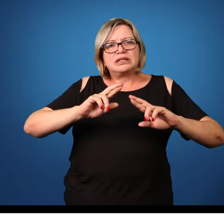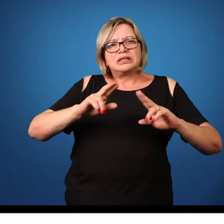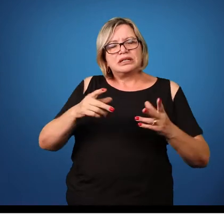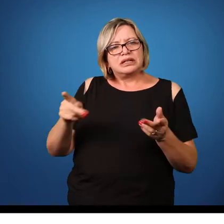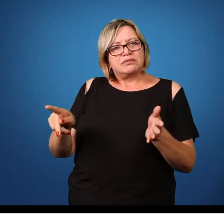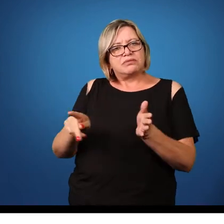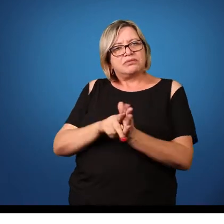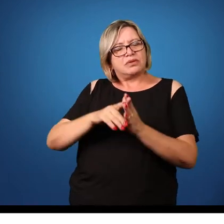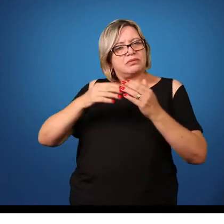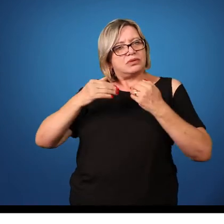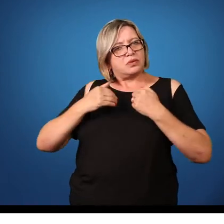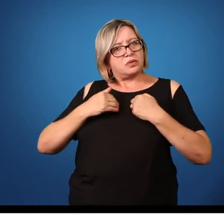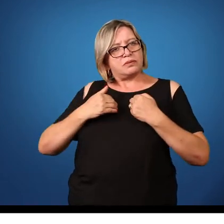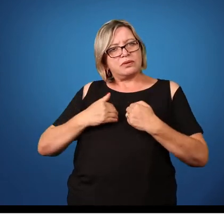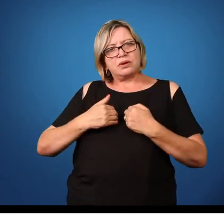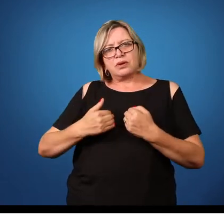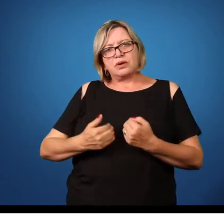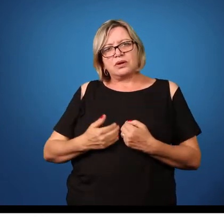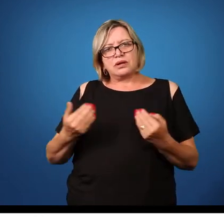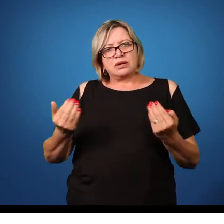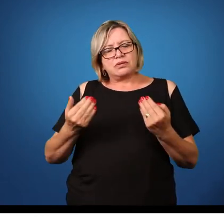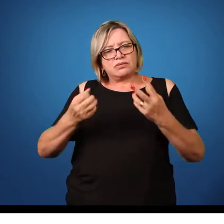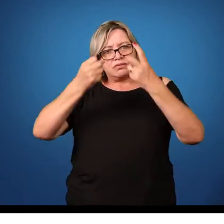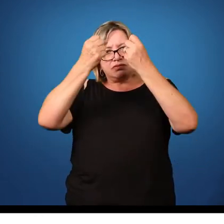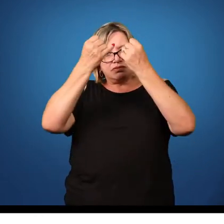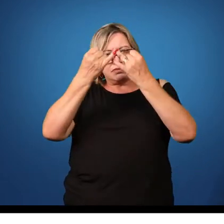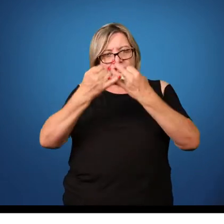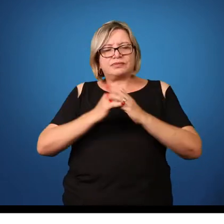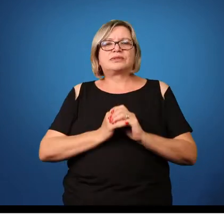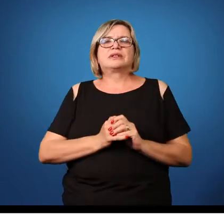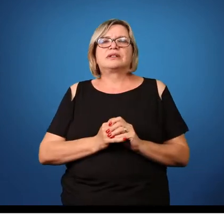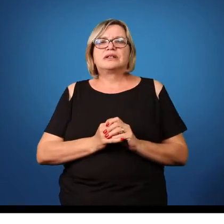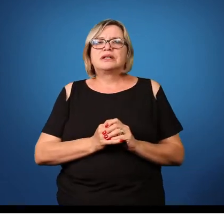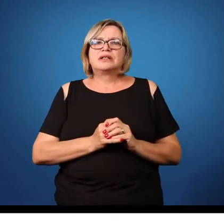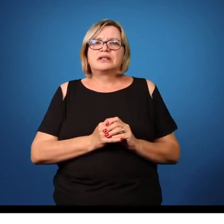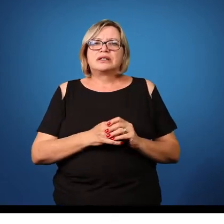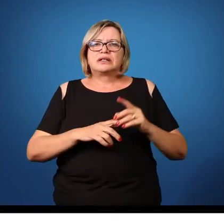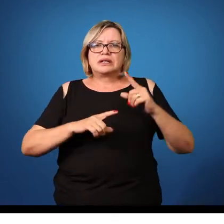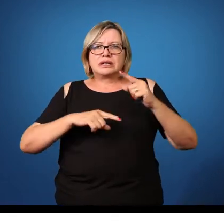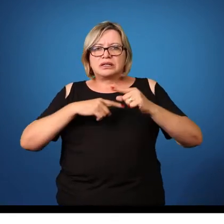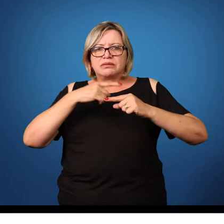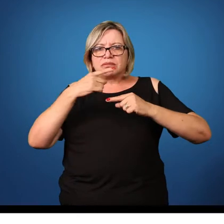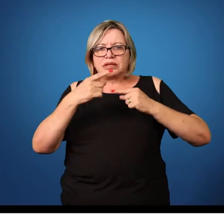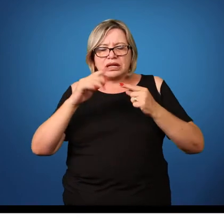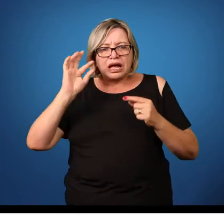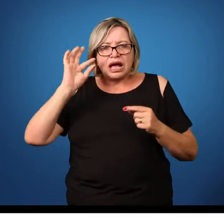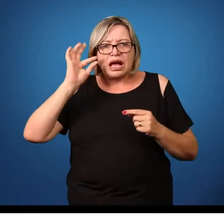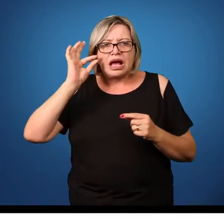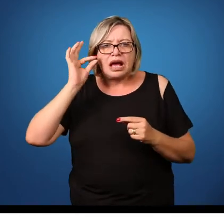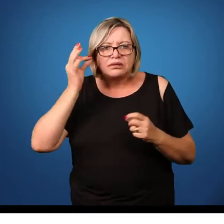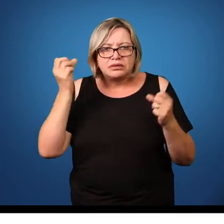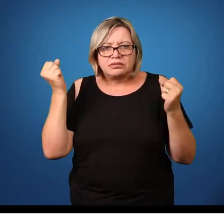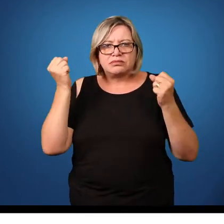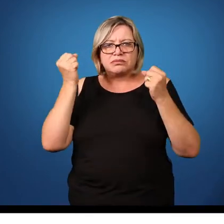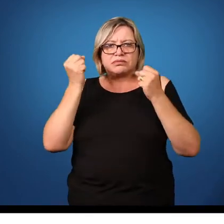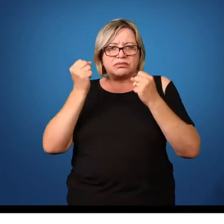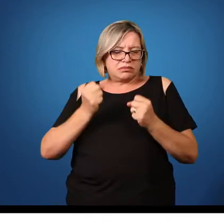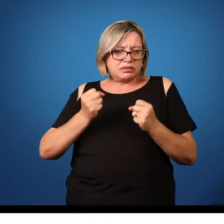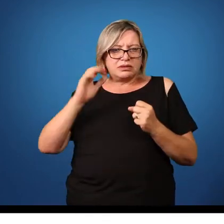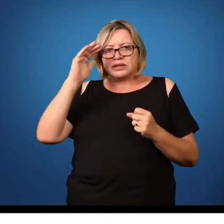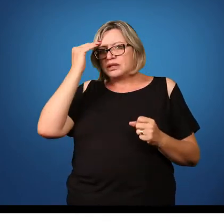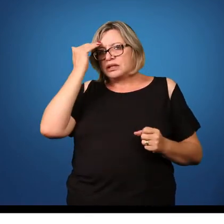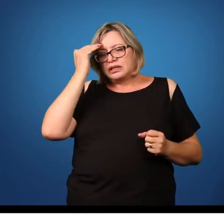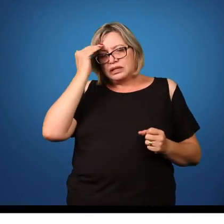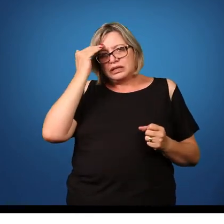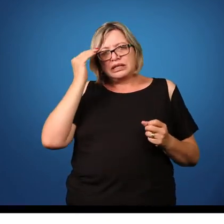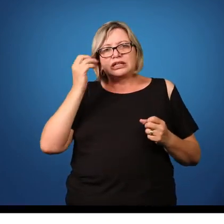morfológicos do organismo, que a gente vai dar uma olhadinha. Então, logo de cara, a gente pode entender que a tênia e a